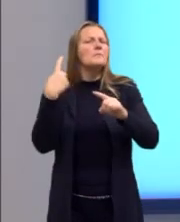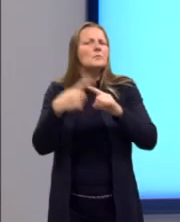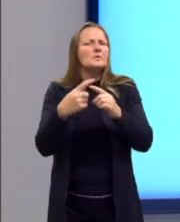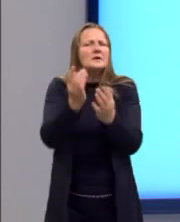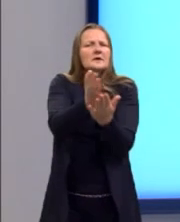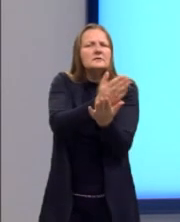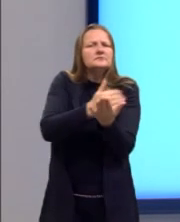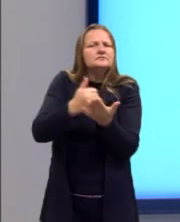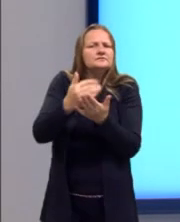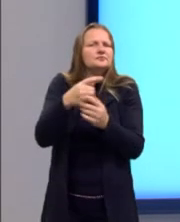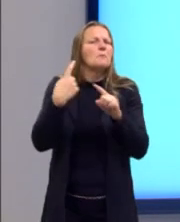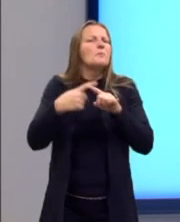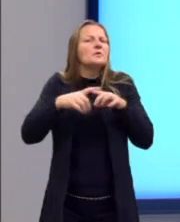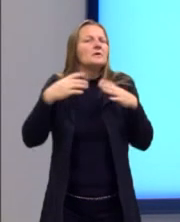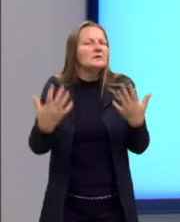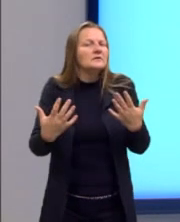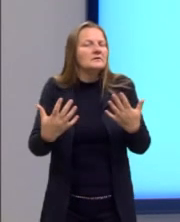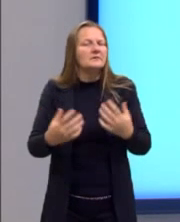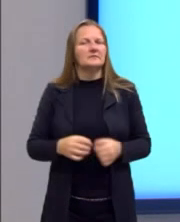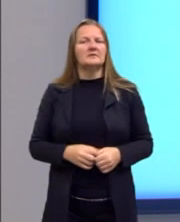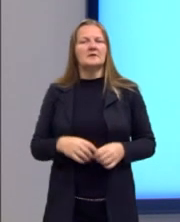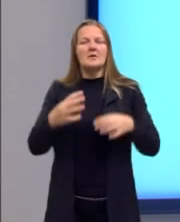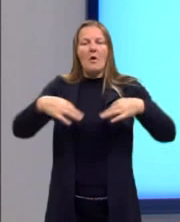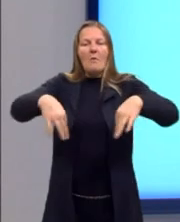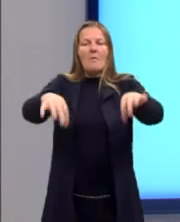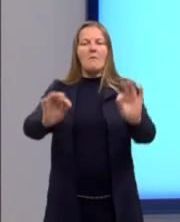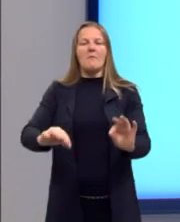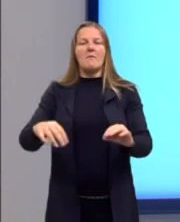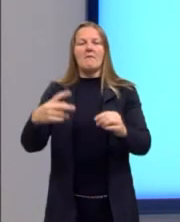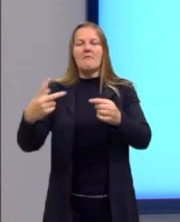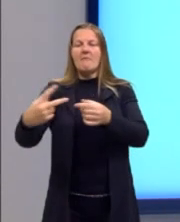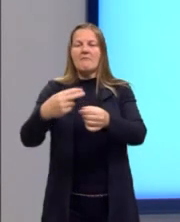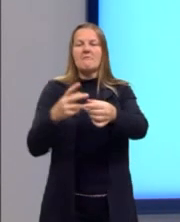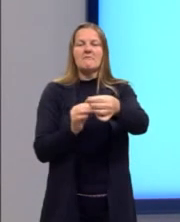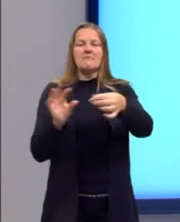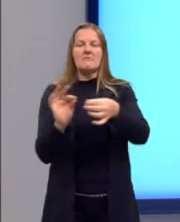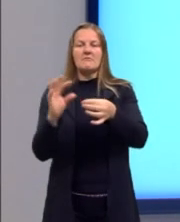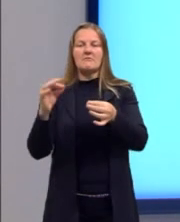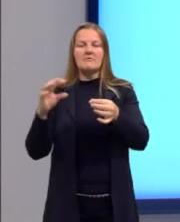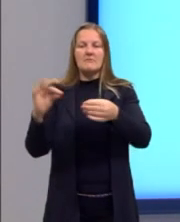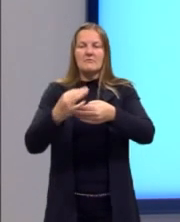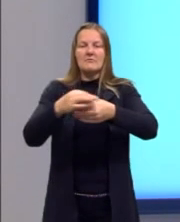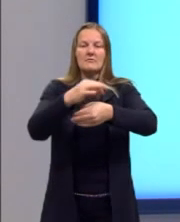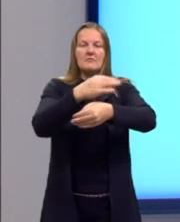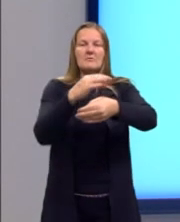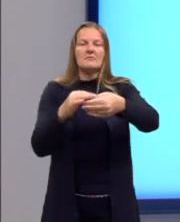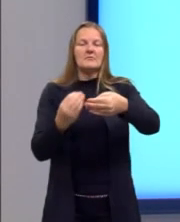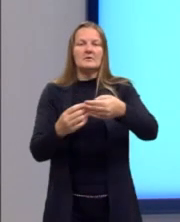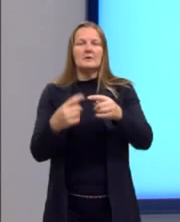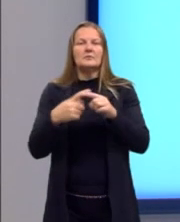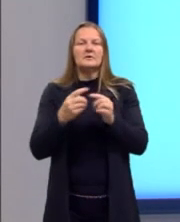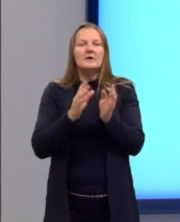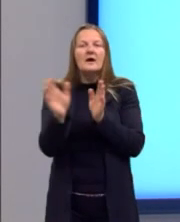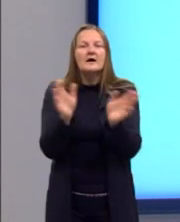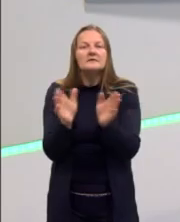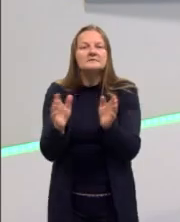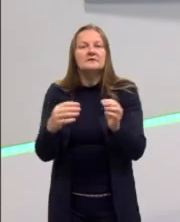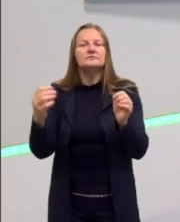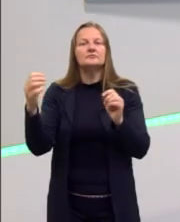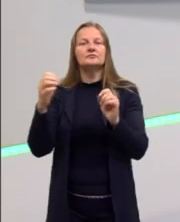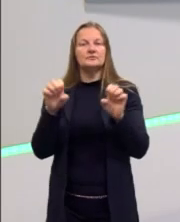partilharam a África entre si como se fosse uma colcha de retalhos? Qual que era o interesse deles? Eles estavam buscando acesso à